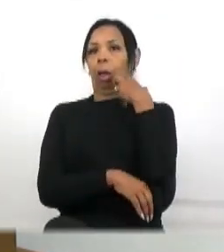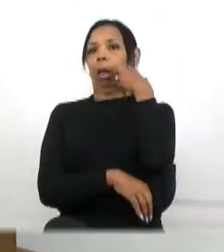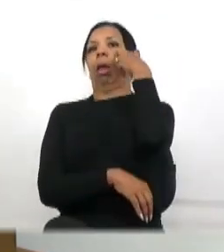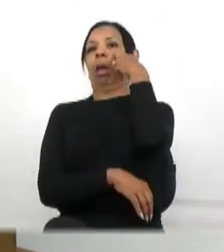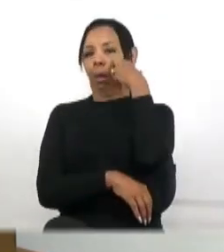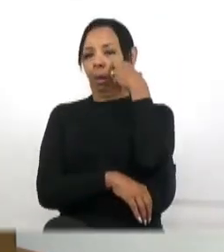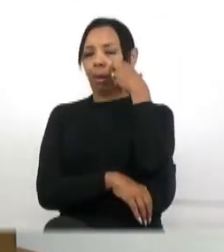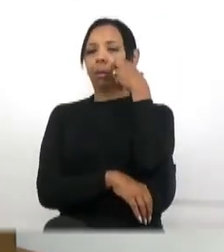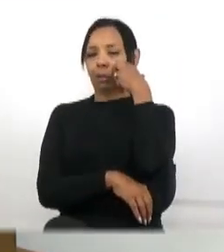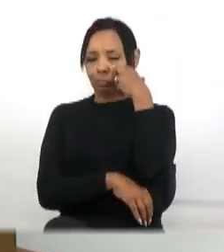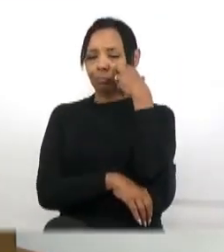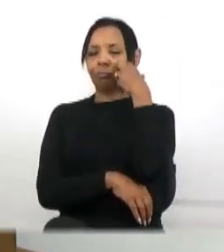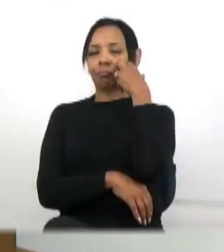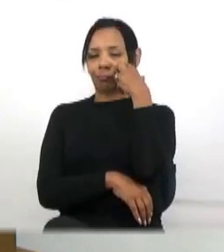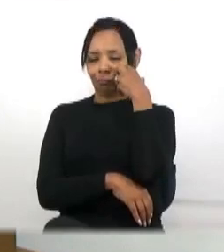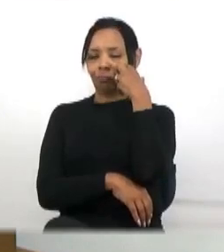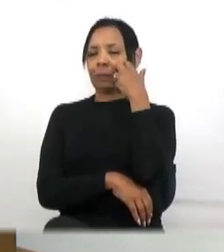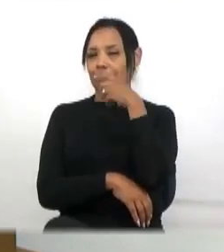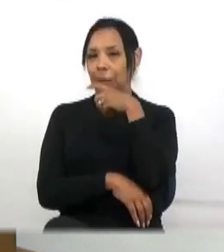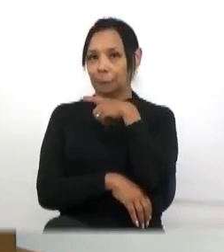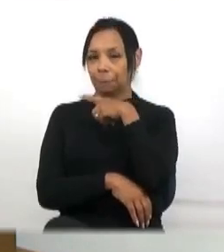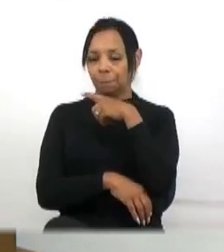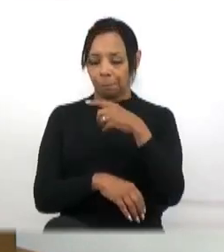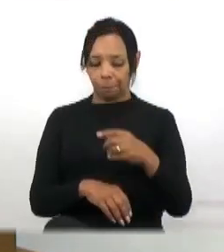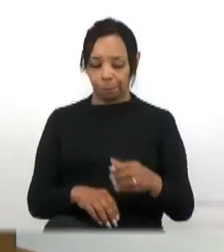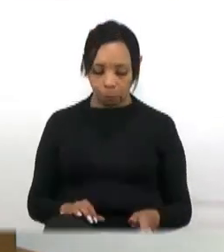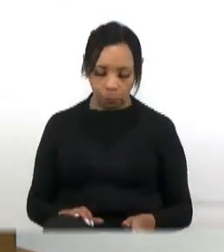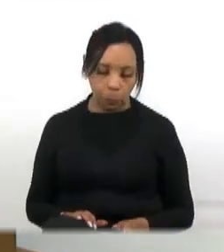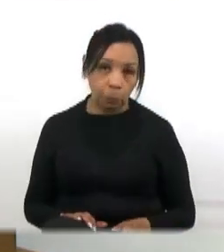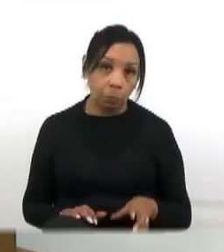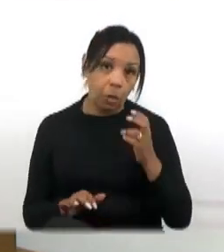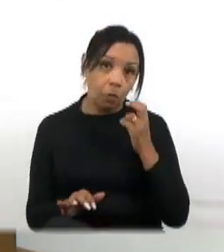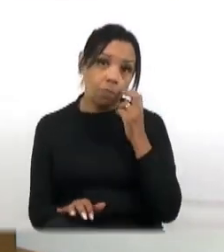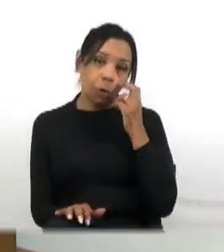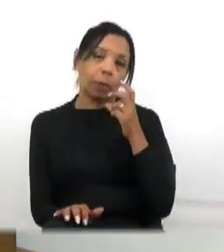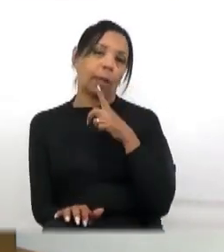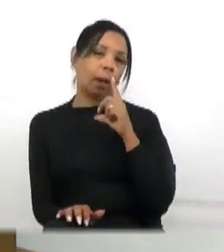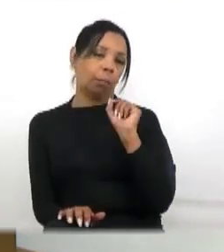tenho vergonha, eu tenho vergonha, porque você tem que,